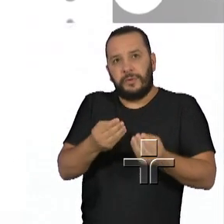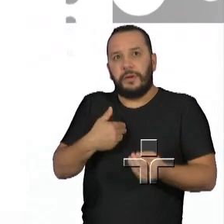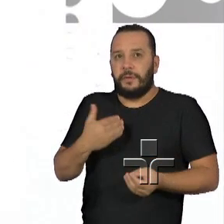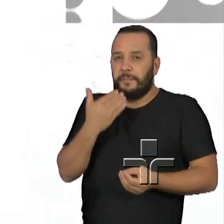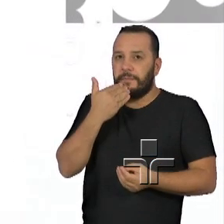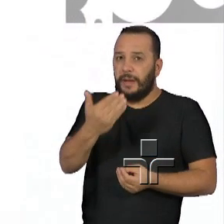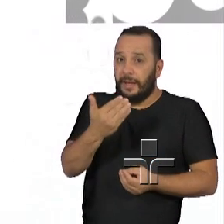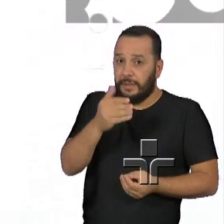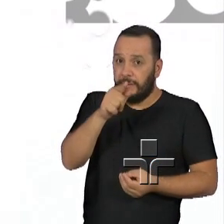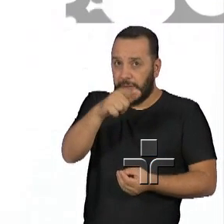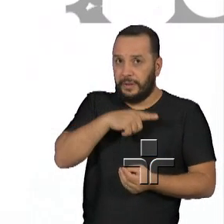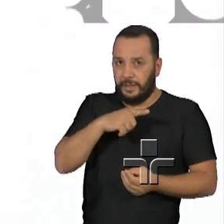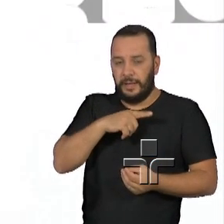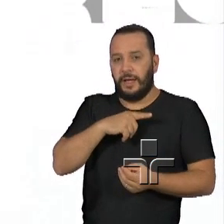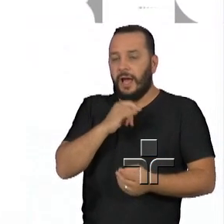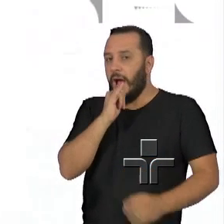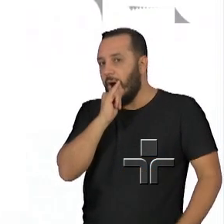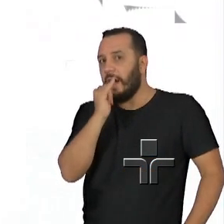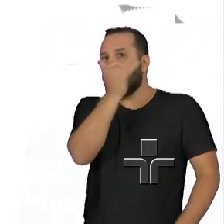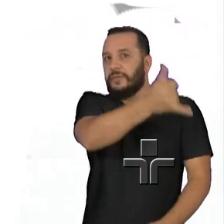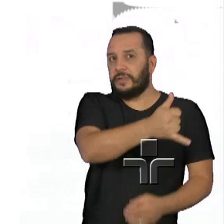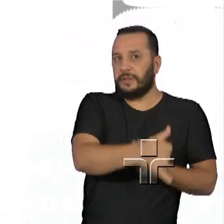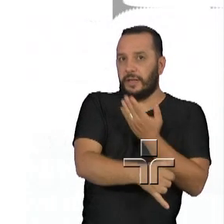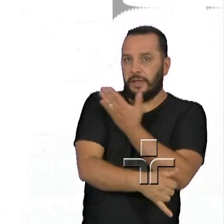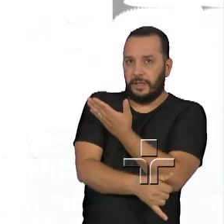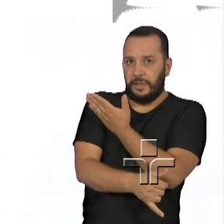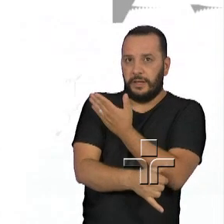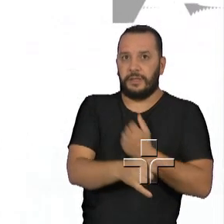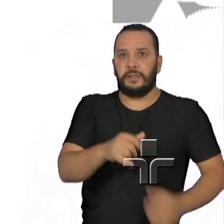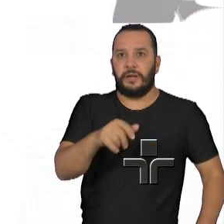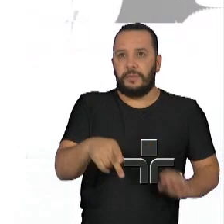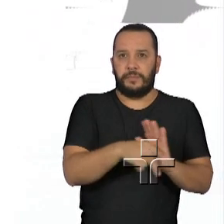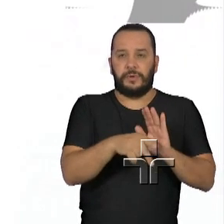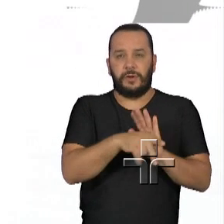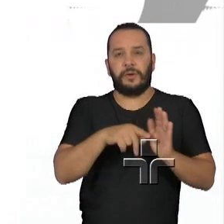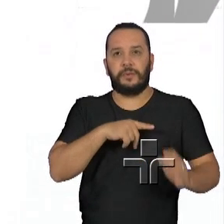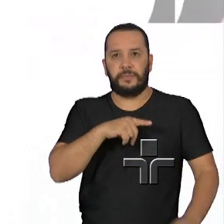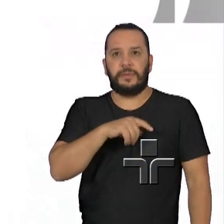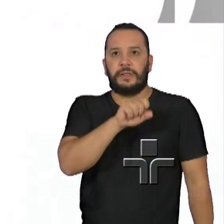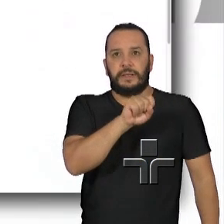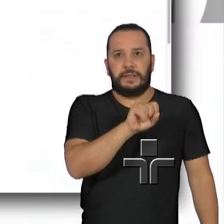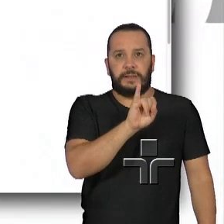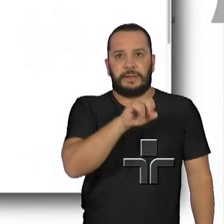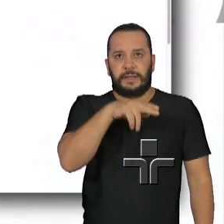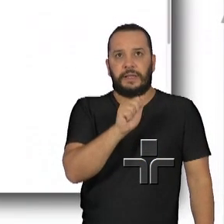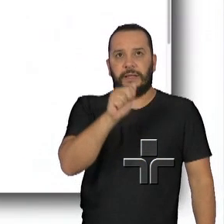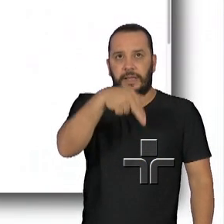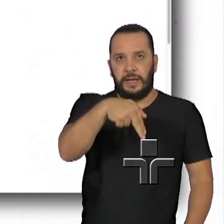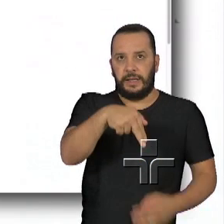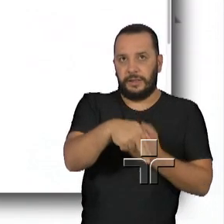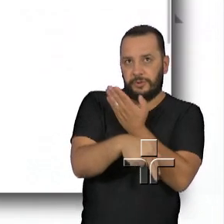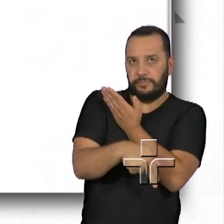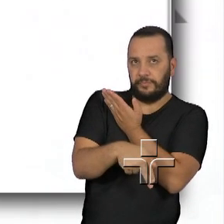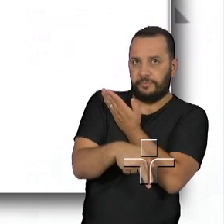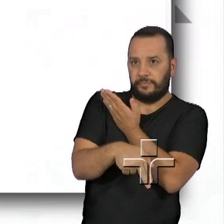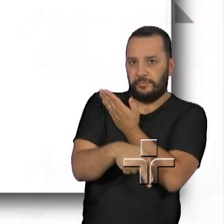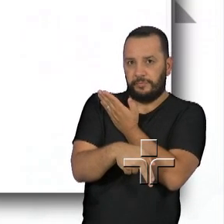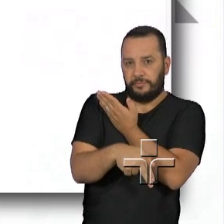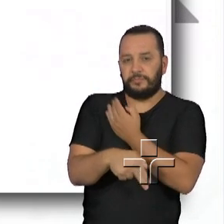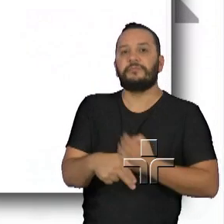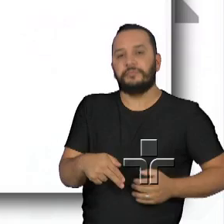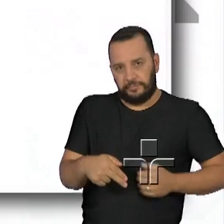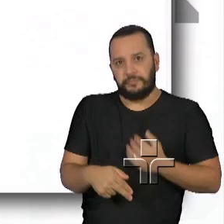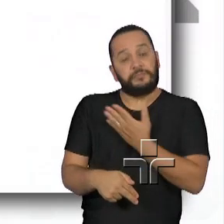que seja feita uma notificação no SINAM, Serviço de Informação de Agravos e Notificação. É